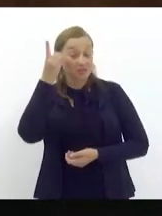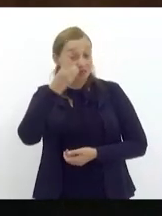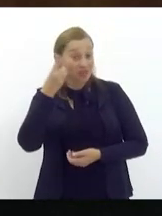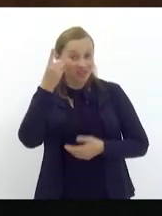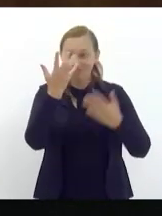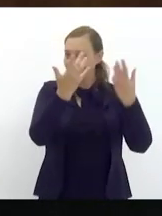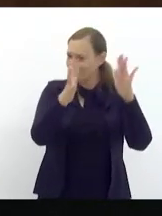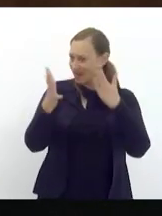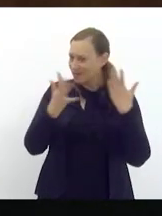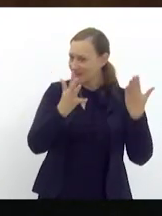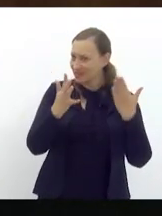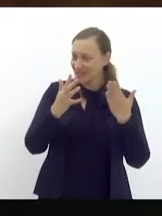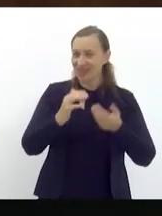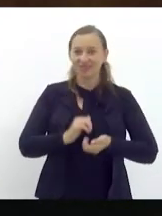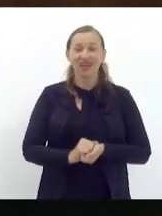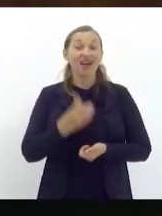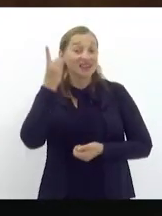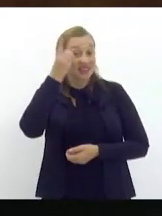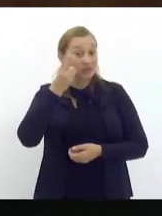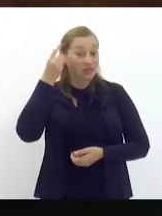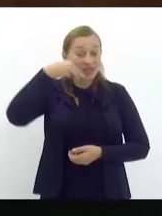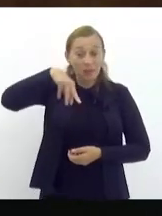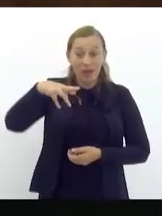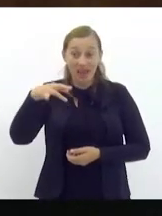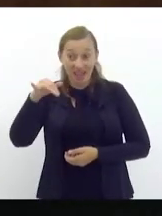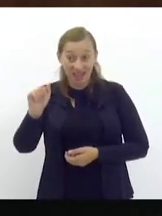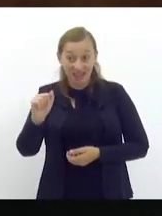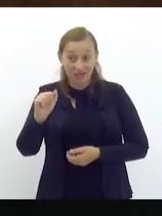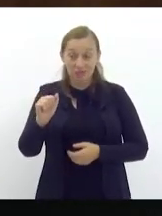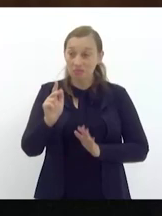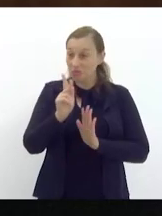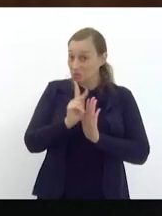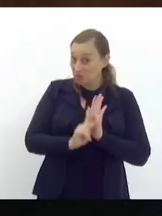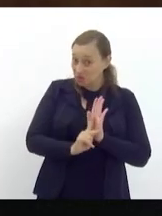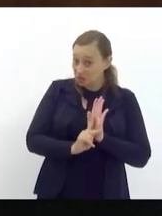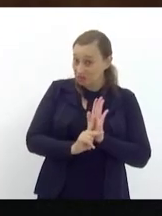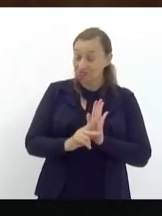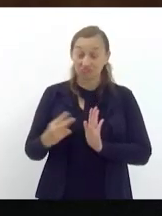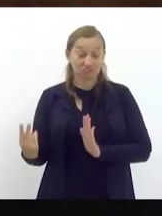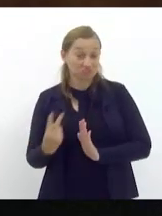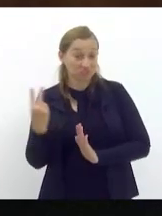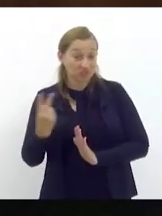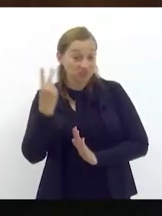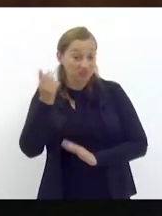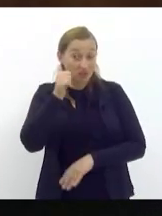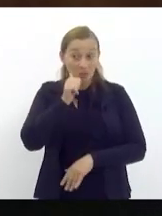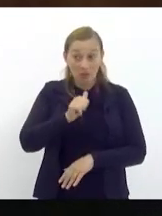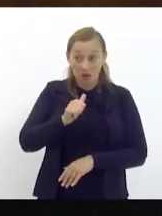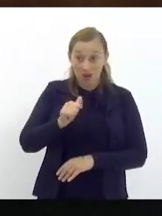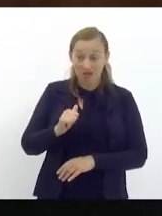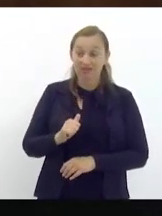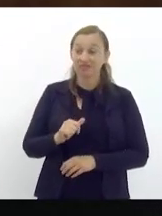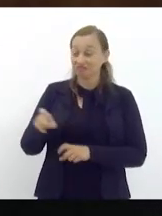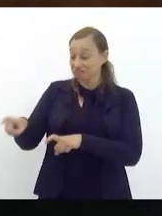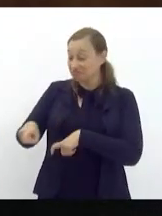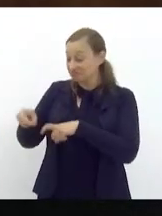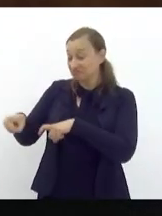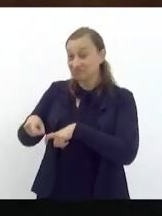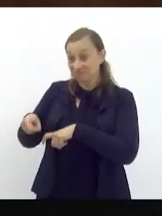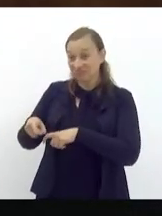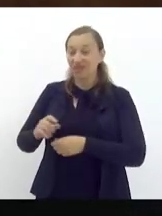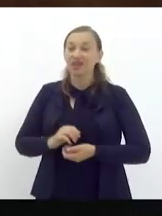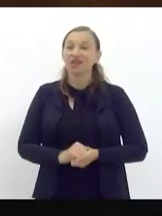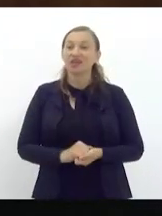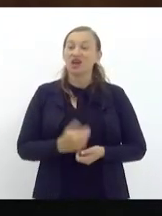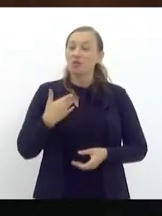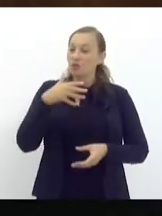parabenizar a deputada Marina pelo projeto de valorização da mulher no campo deixar registrado